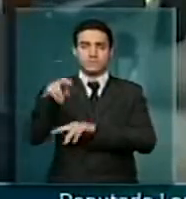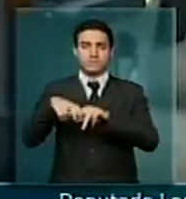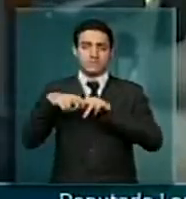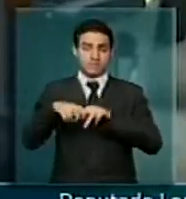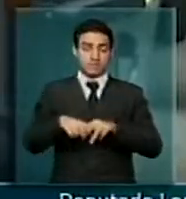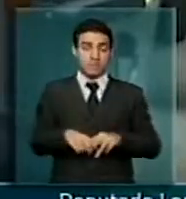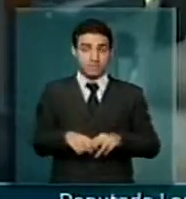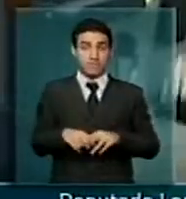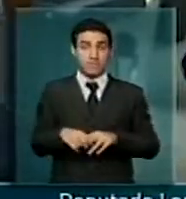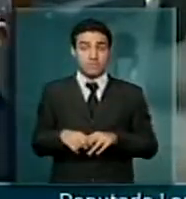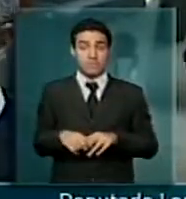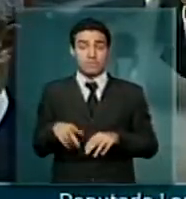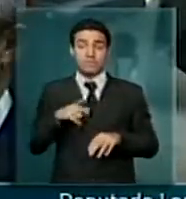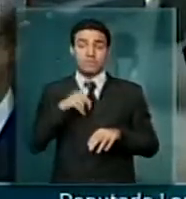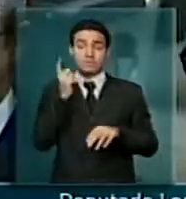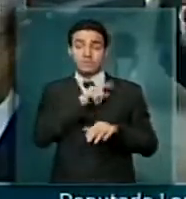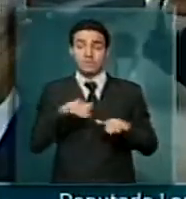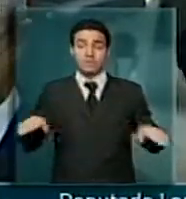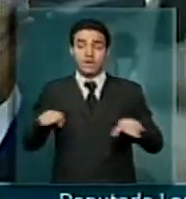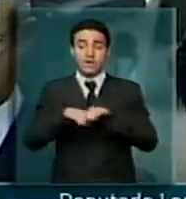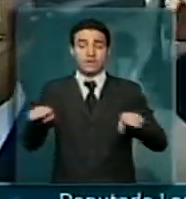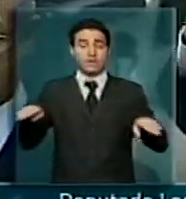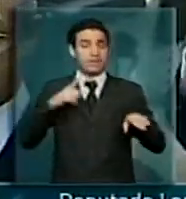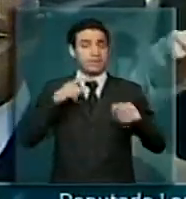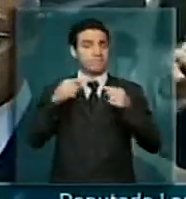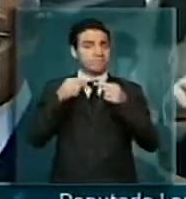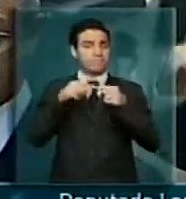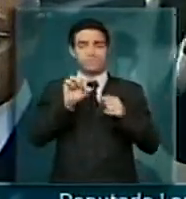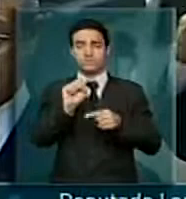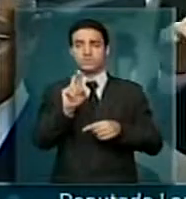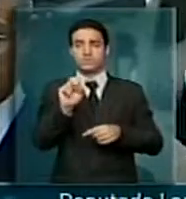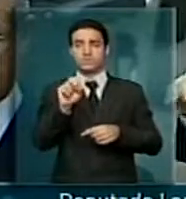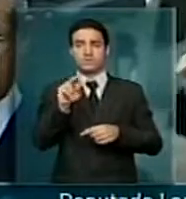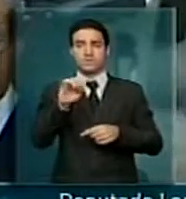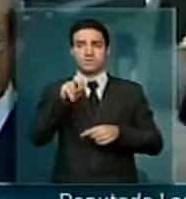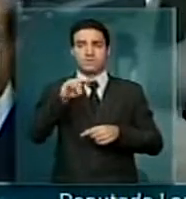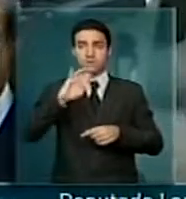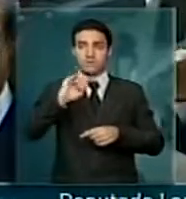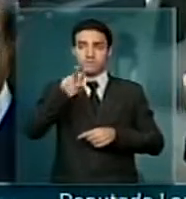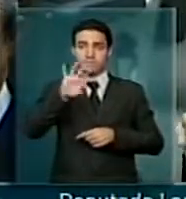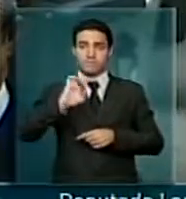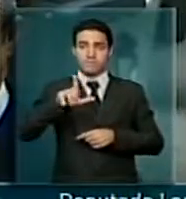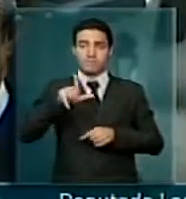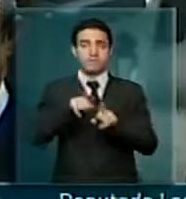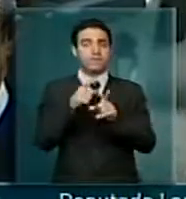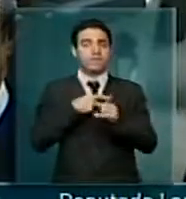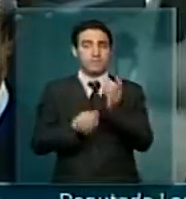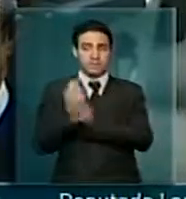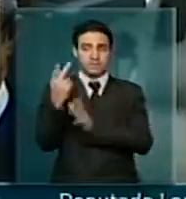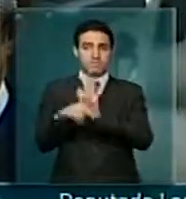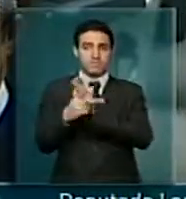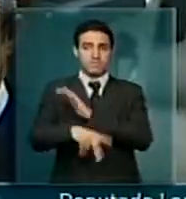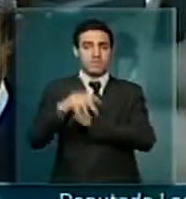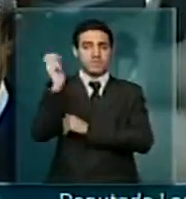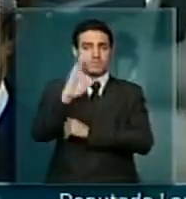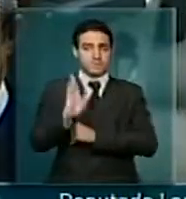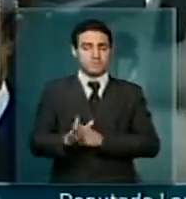de um equilíbrio sustentável, harmonioso com a produtividade deste país.